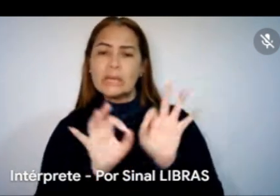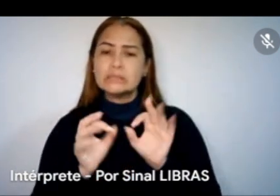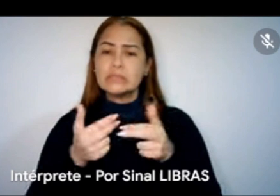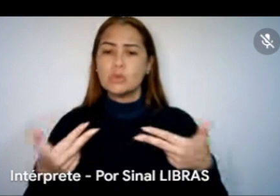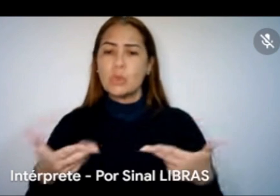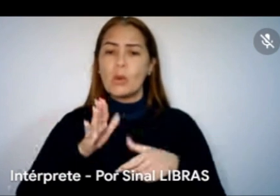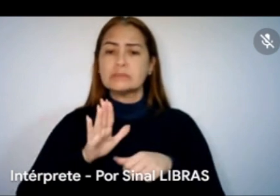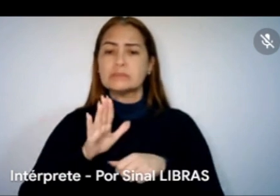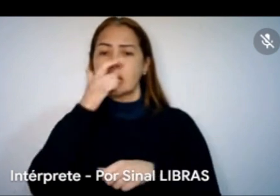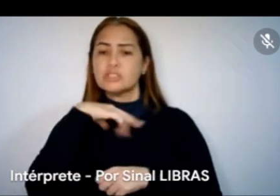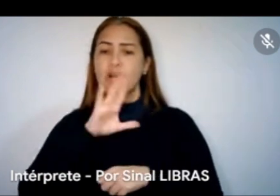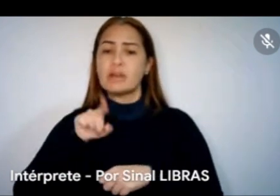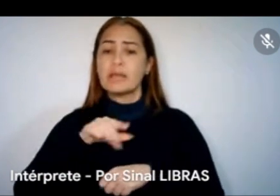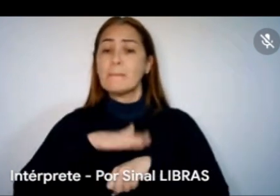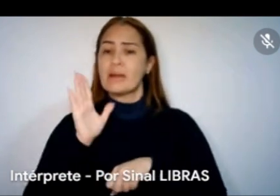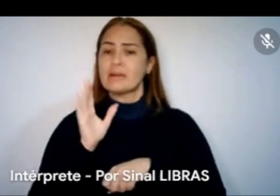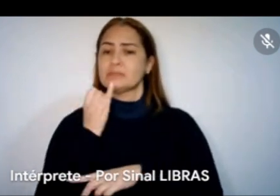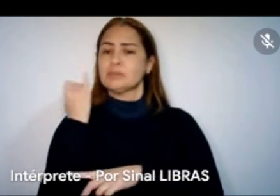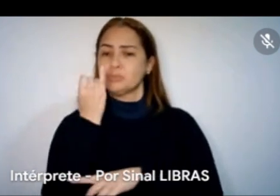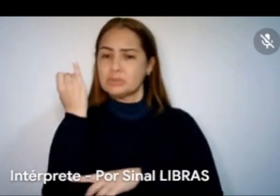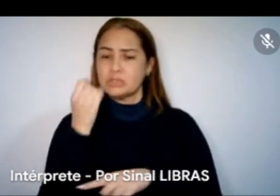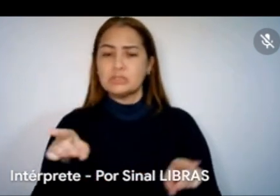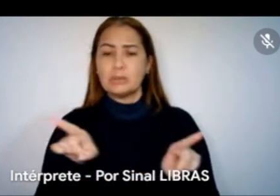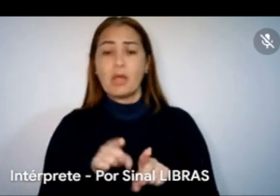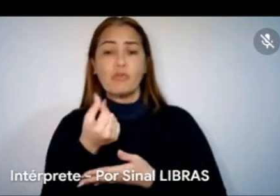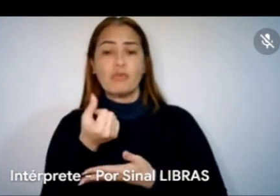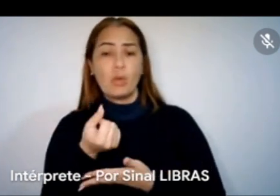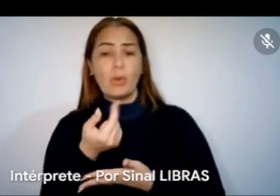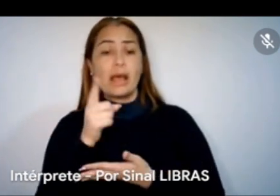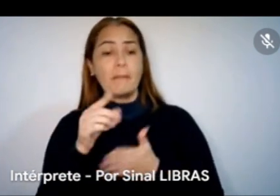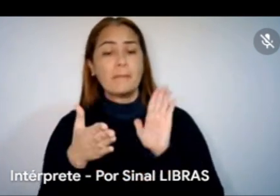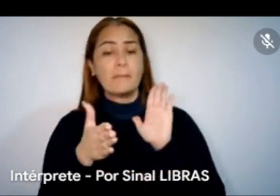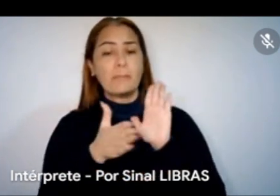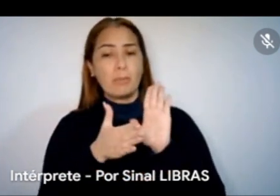aquele valor que foi proposto pela Secretaria de Cultura do município